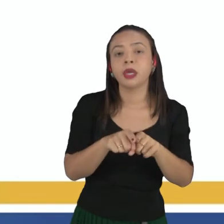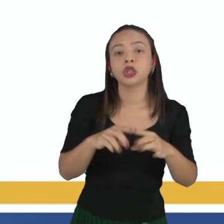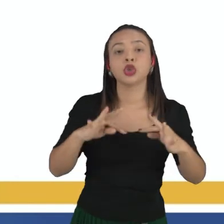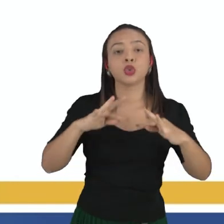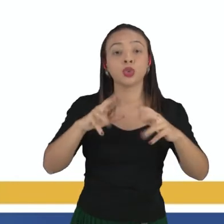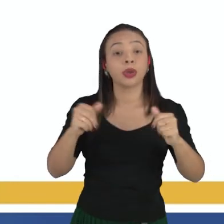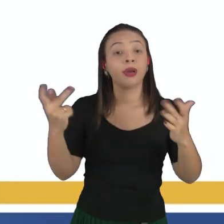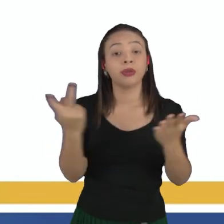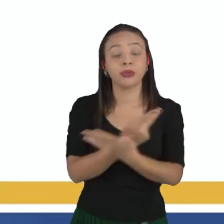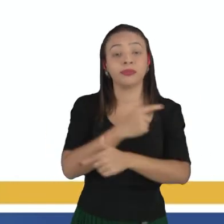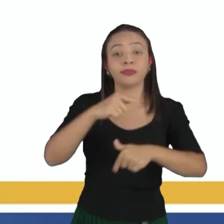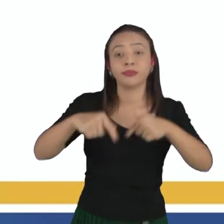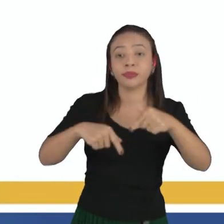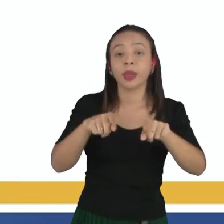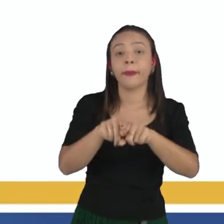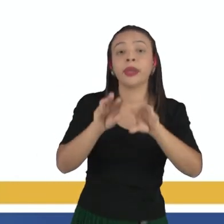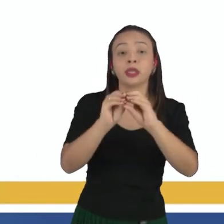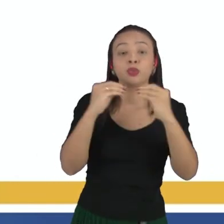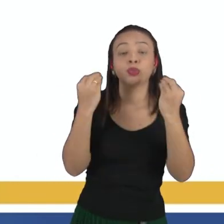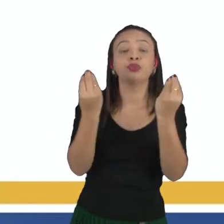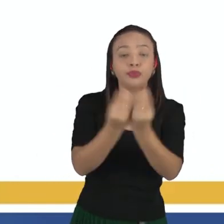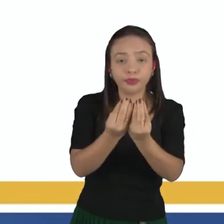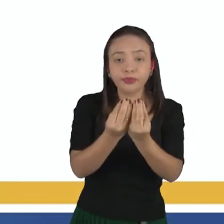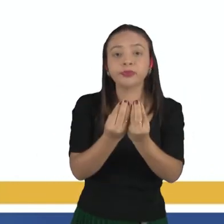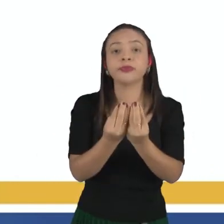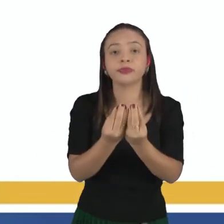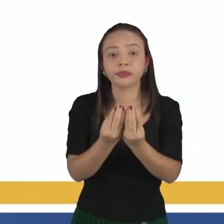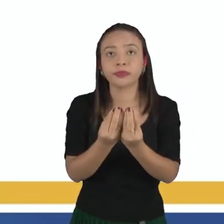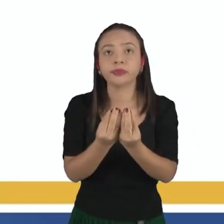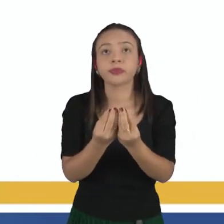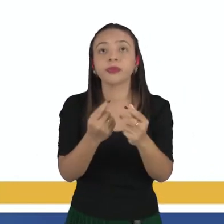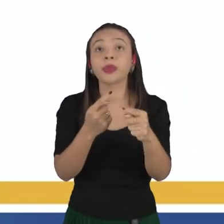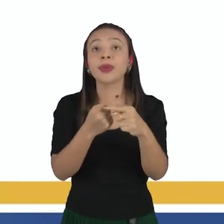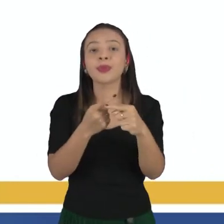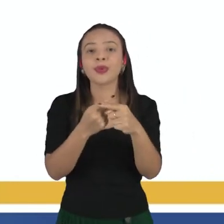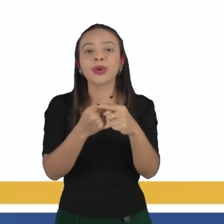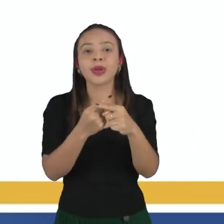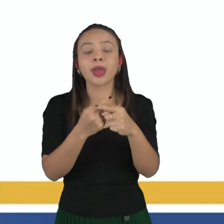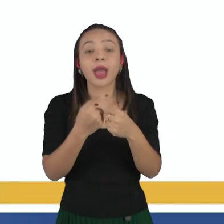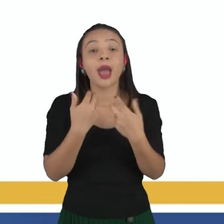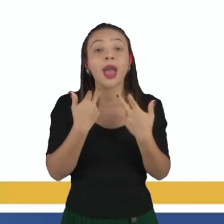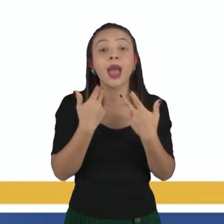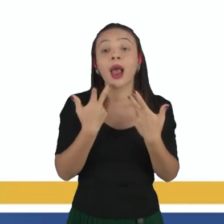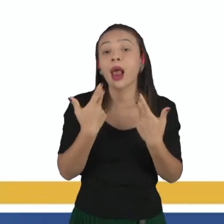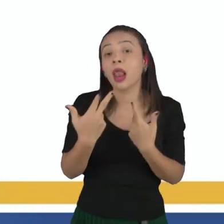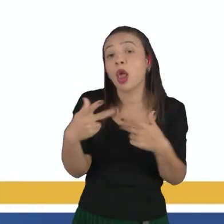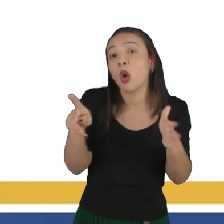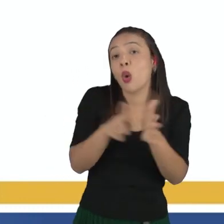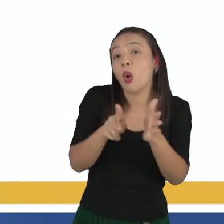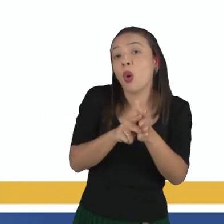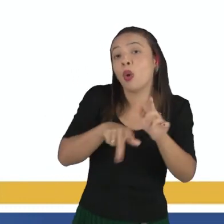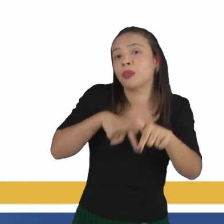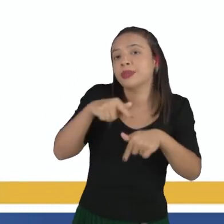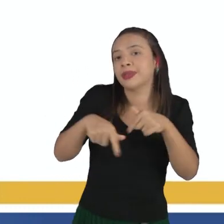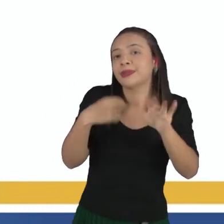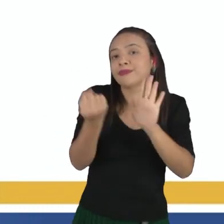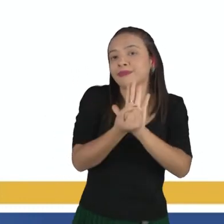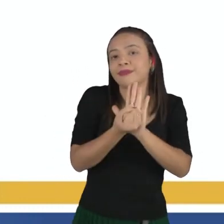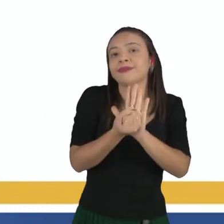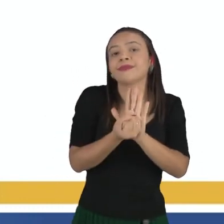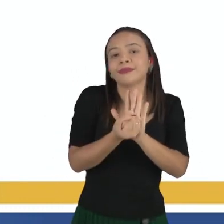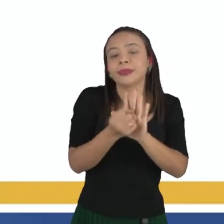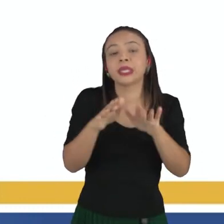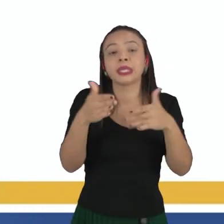reações químicas, das substâncias. Por quê? Porque essa é a linguagem da química, a simbologia, os símbolos.